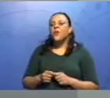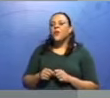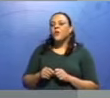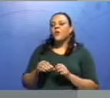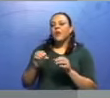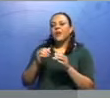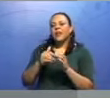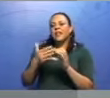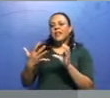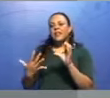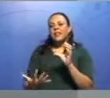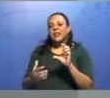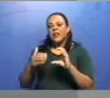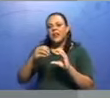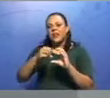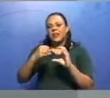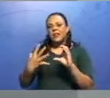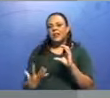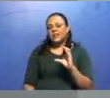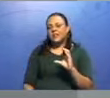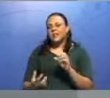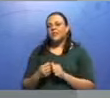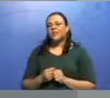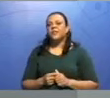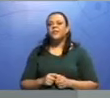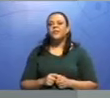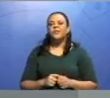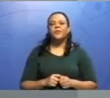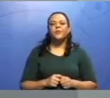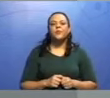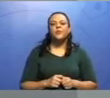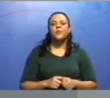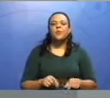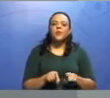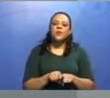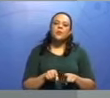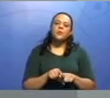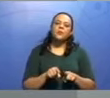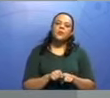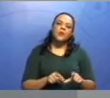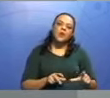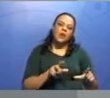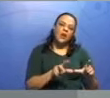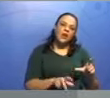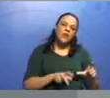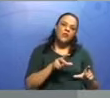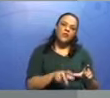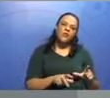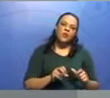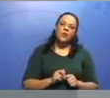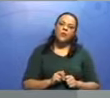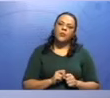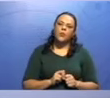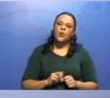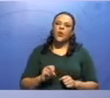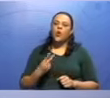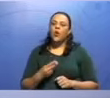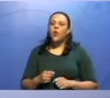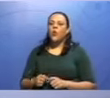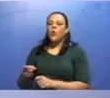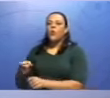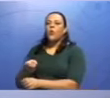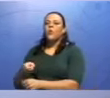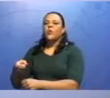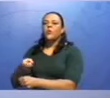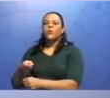modificam os verbos, com exceção de alguns que podem modificar também um advérbio ou um adjetivo. Vamos ver, ó. Vamos